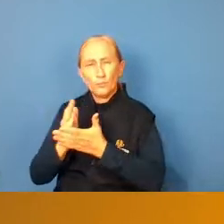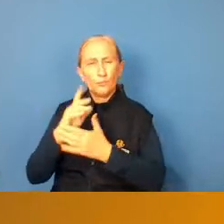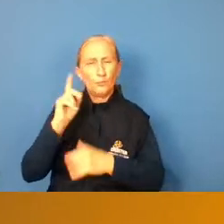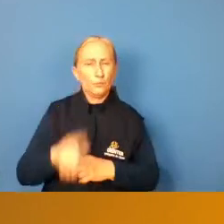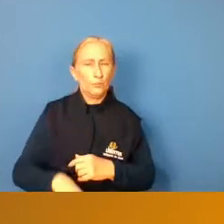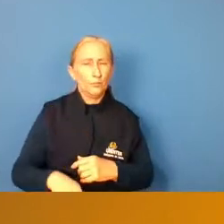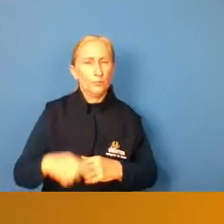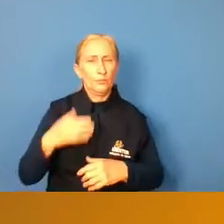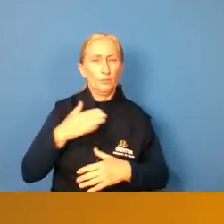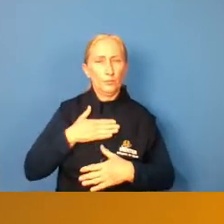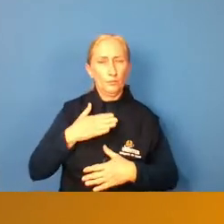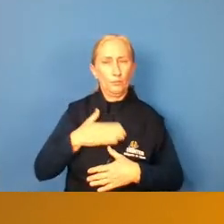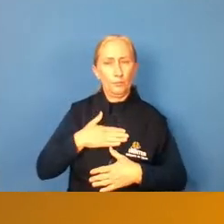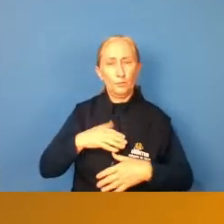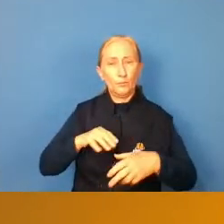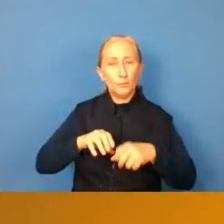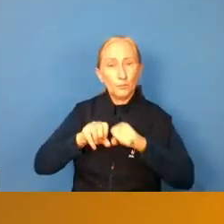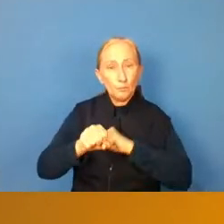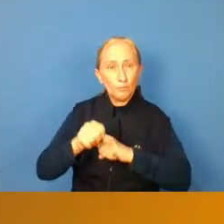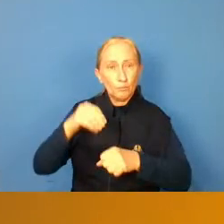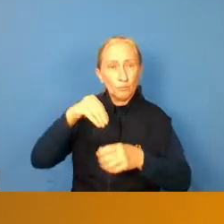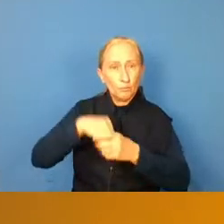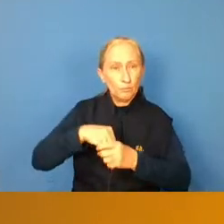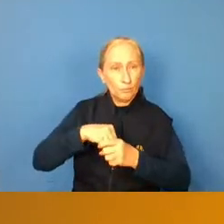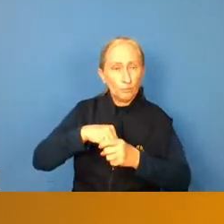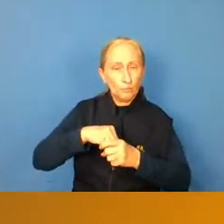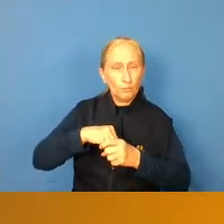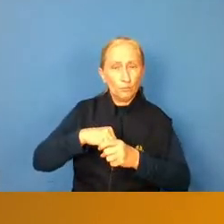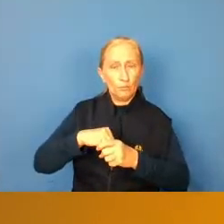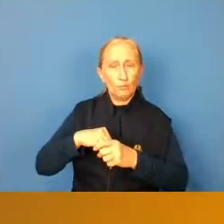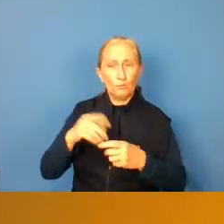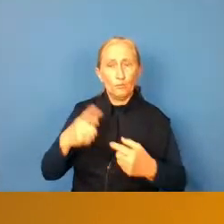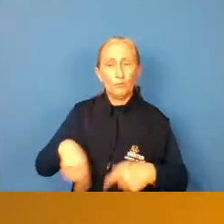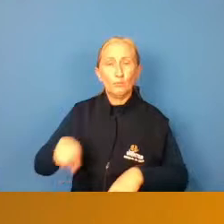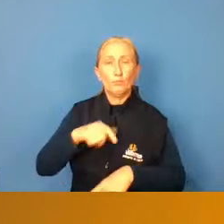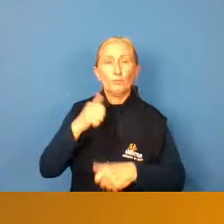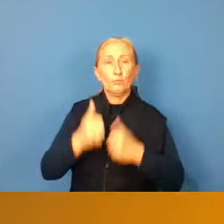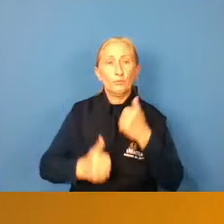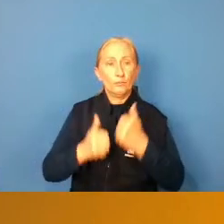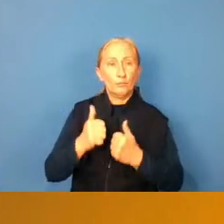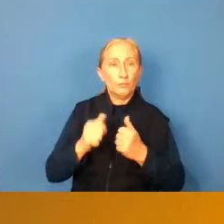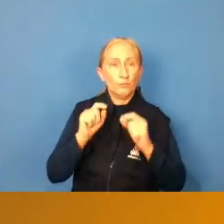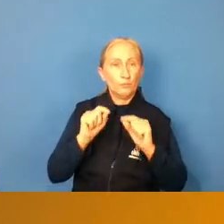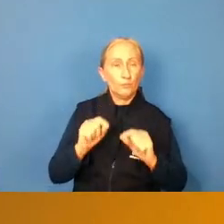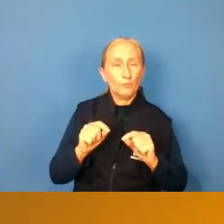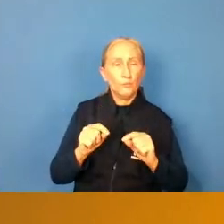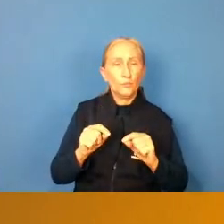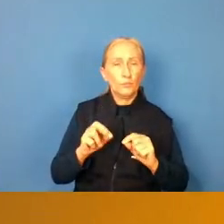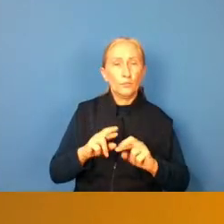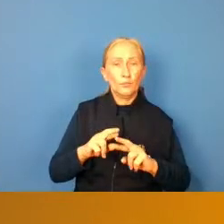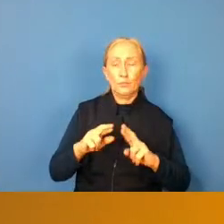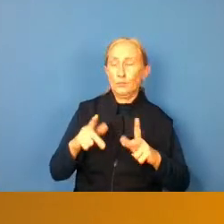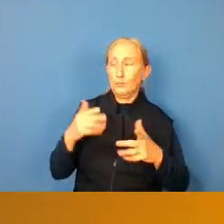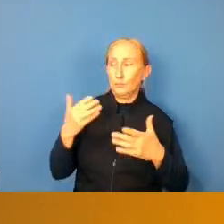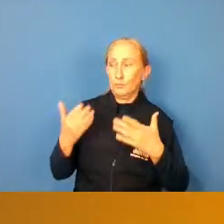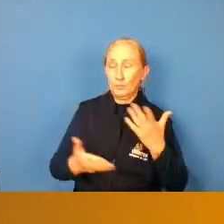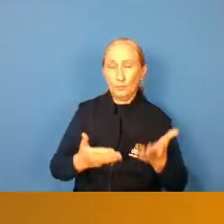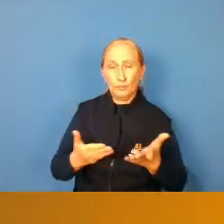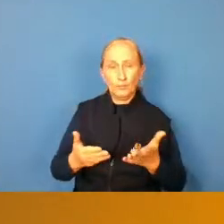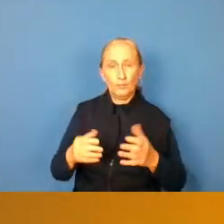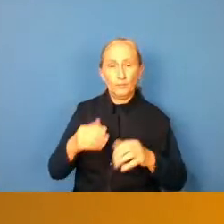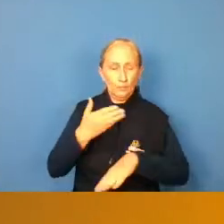na minha parte de formação dentro do futebol nos treinos ali nos treinos